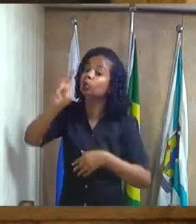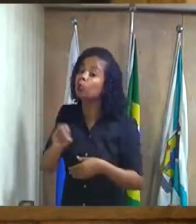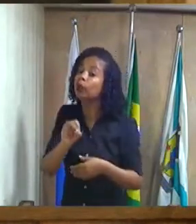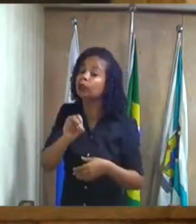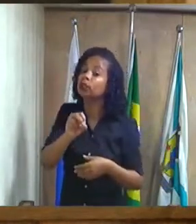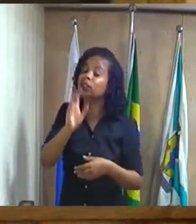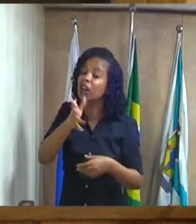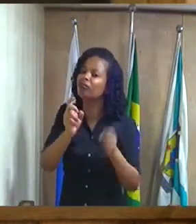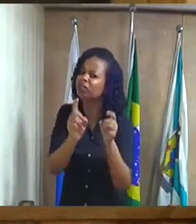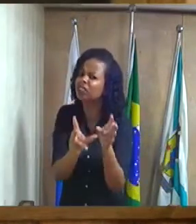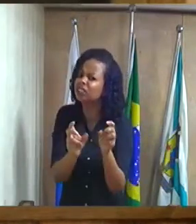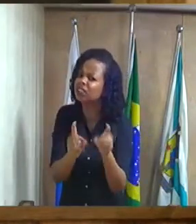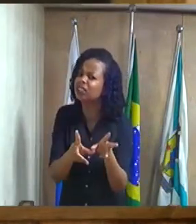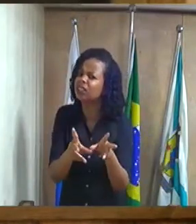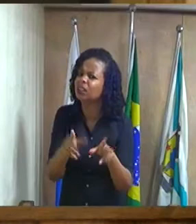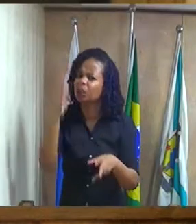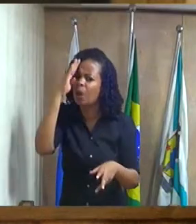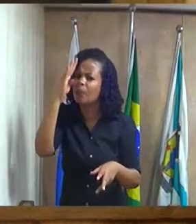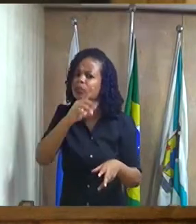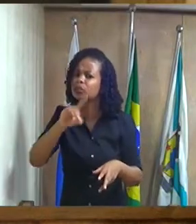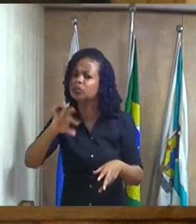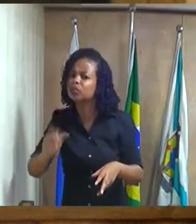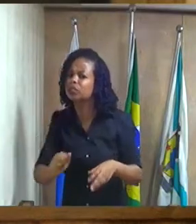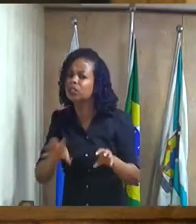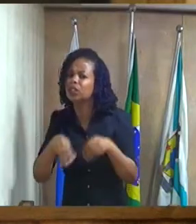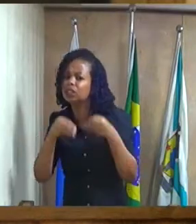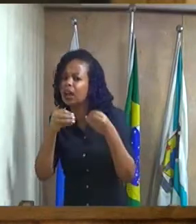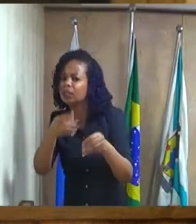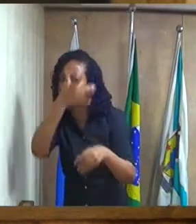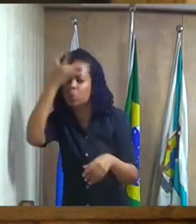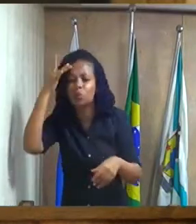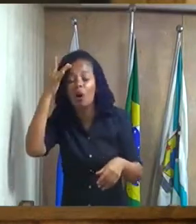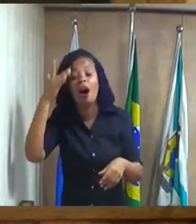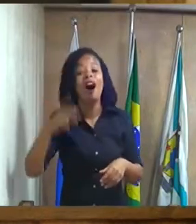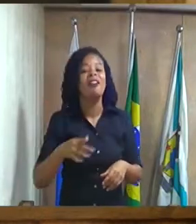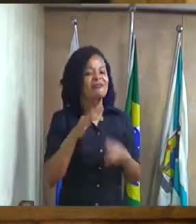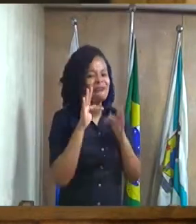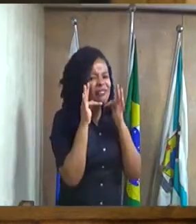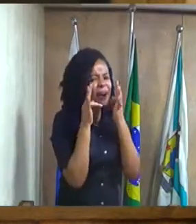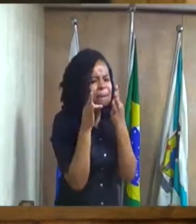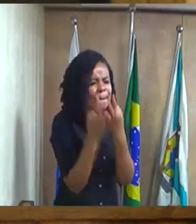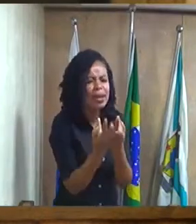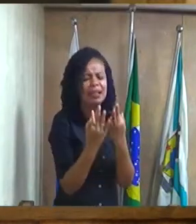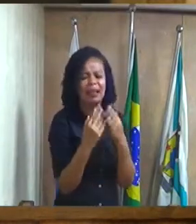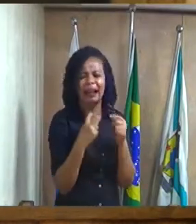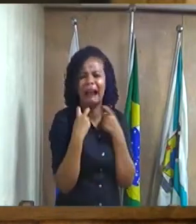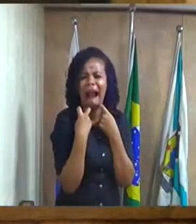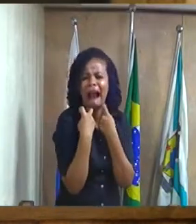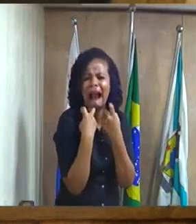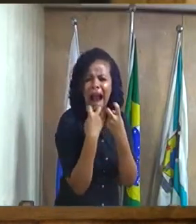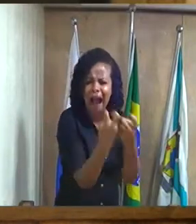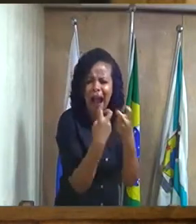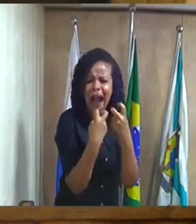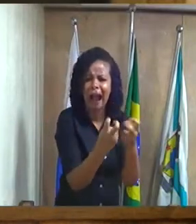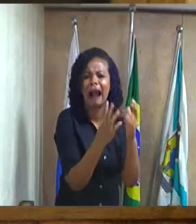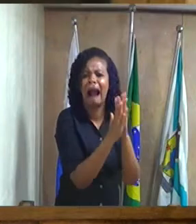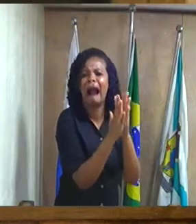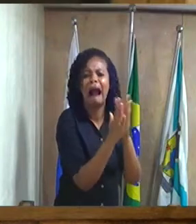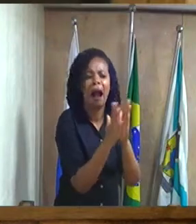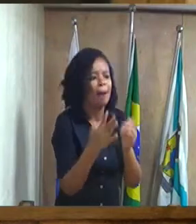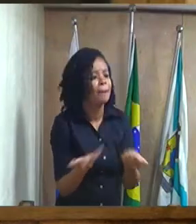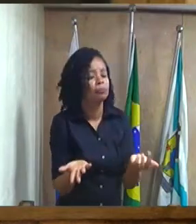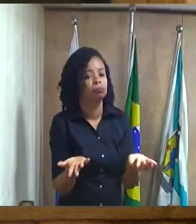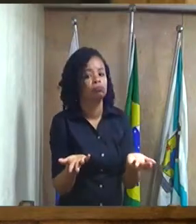e principalmente no dia da entrega enquanto tem família lá clamando para ter uma moradia